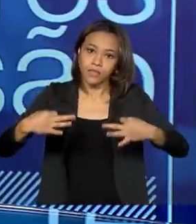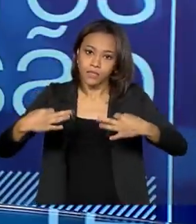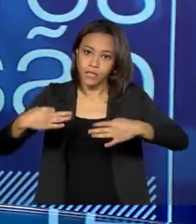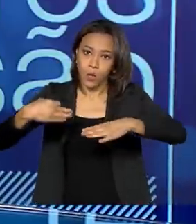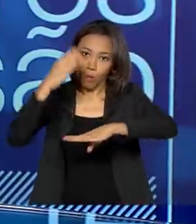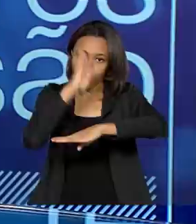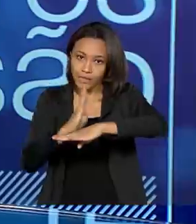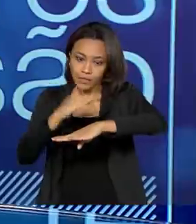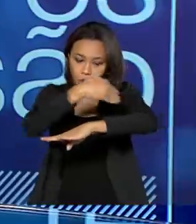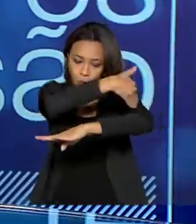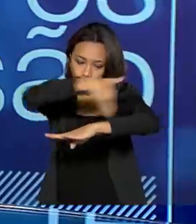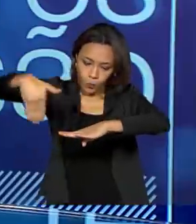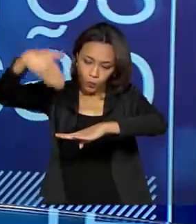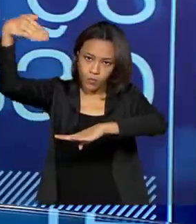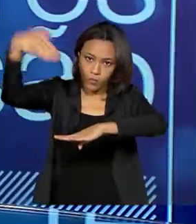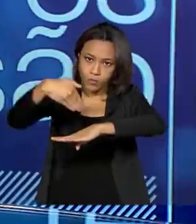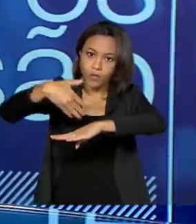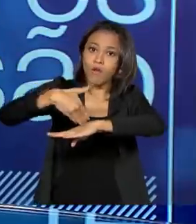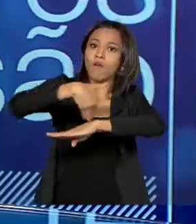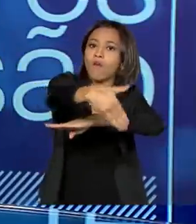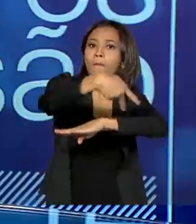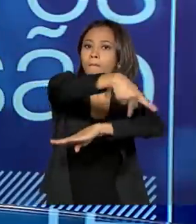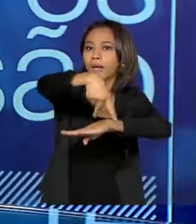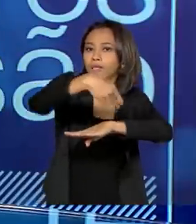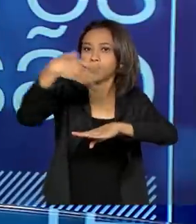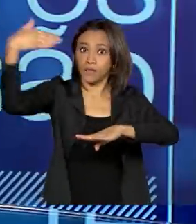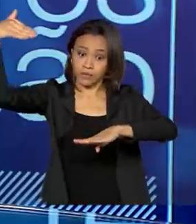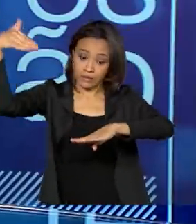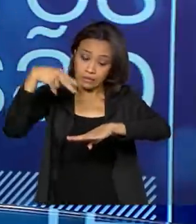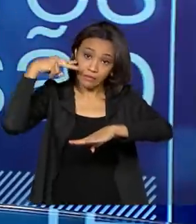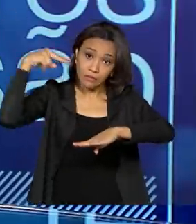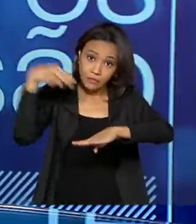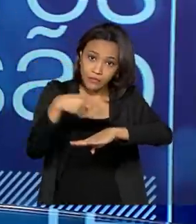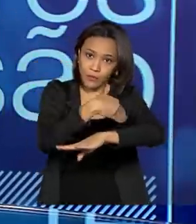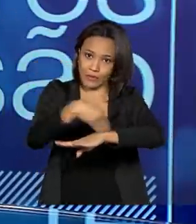para as grandes capitais, que são os destinatários finais dessa droga.